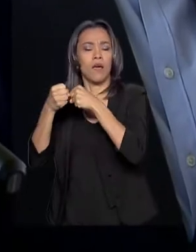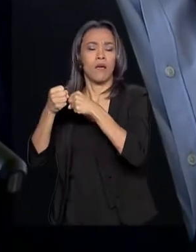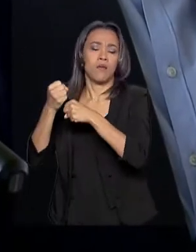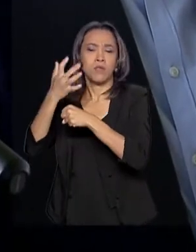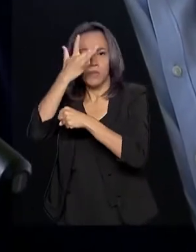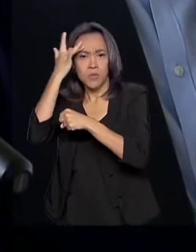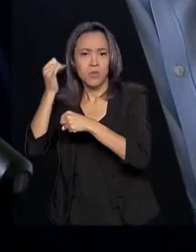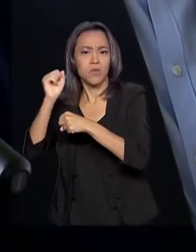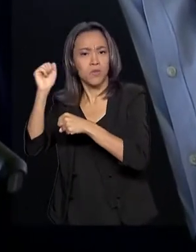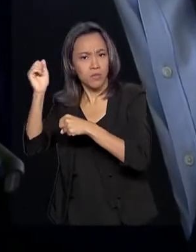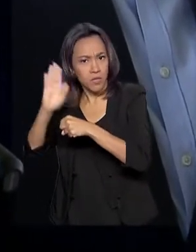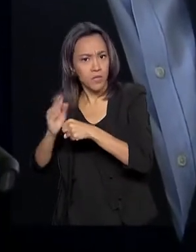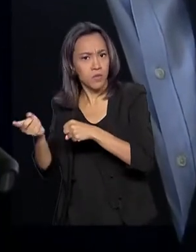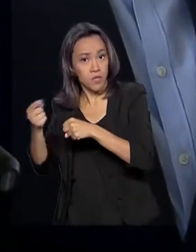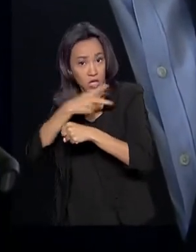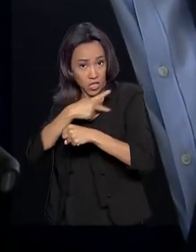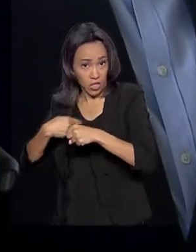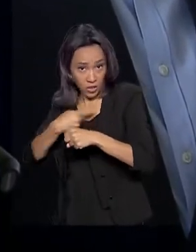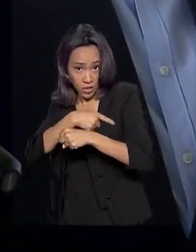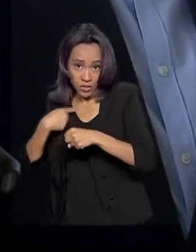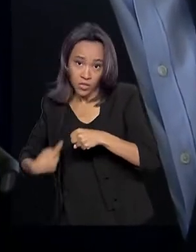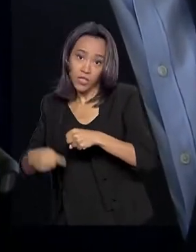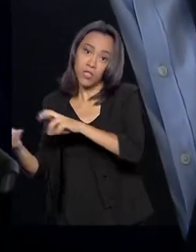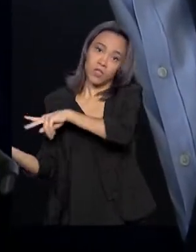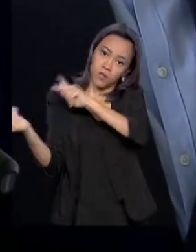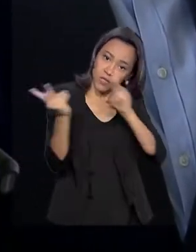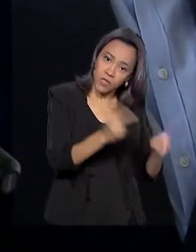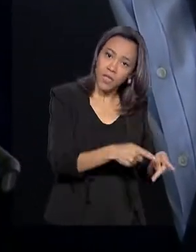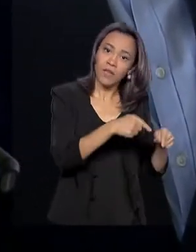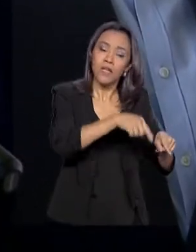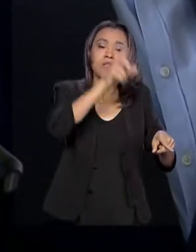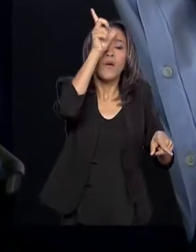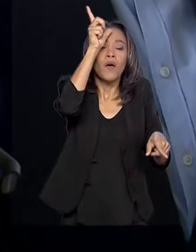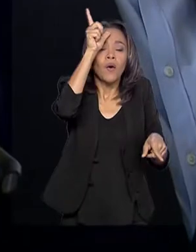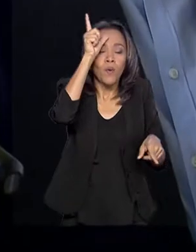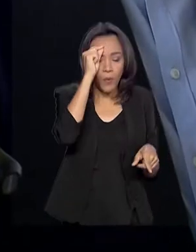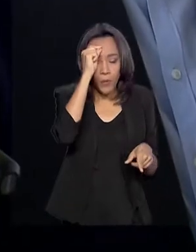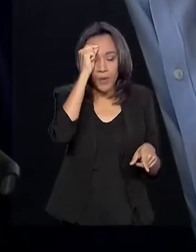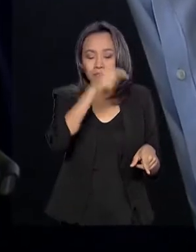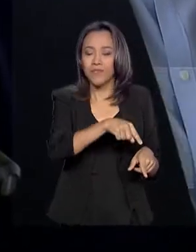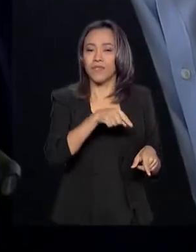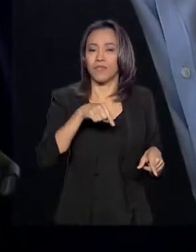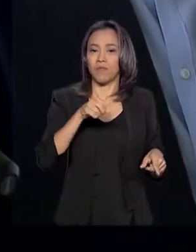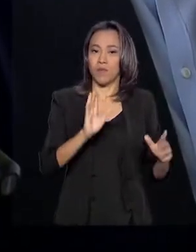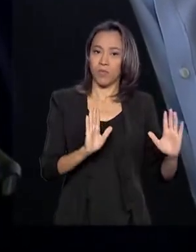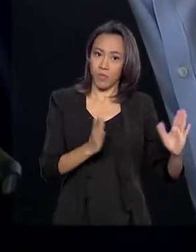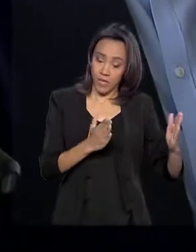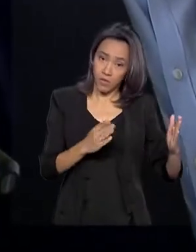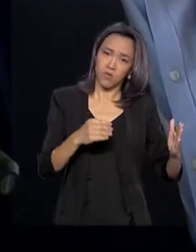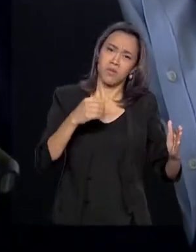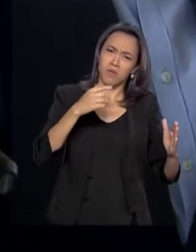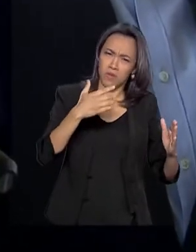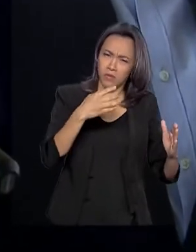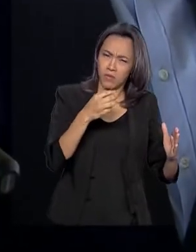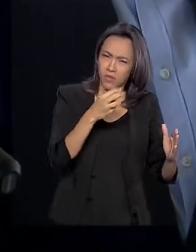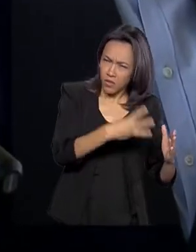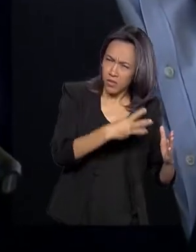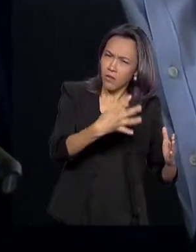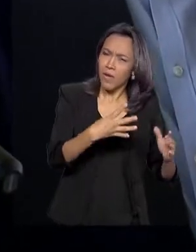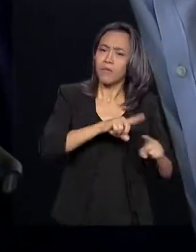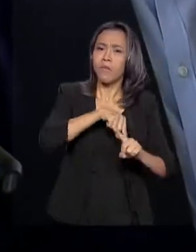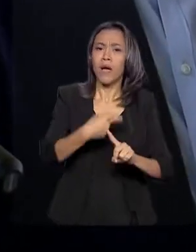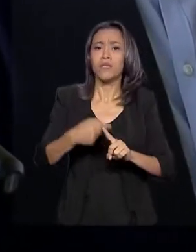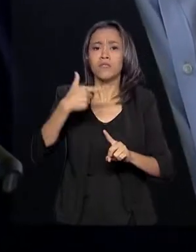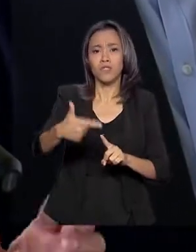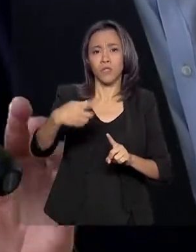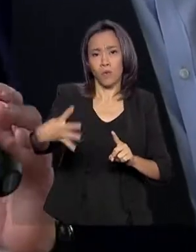e pelo alívio de nossos brasileiros, os 34 e mais os 24 que participaram da